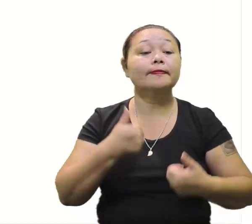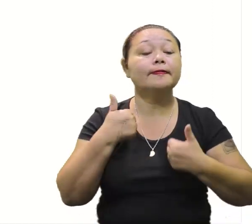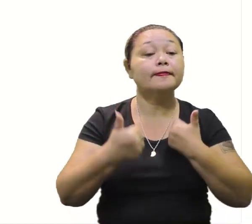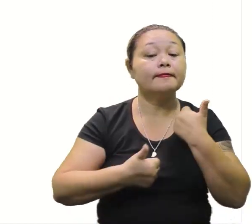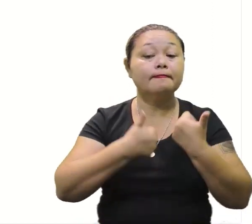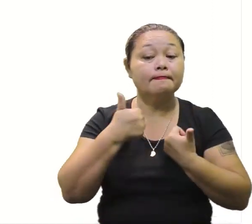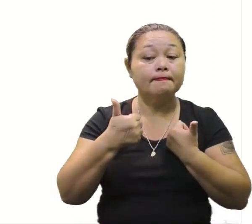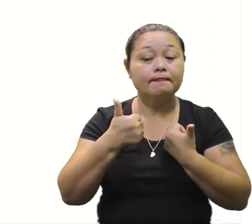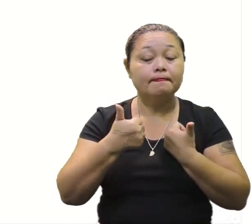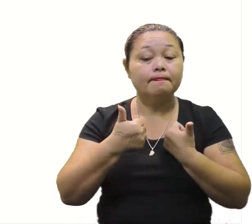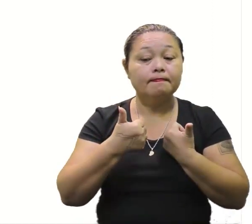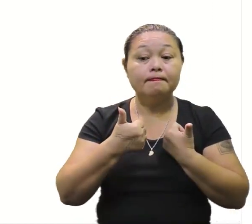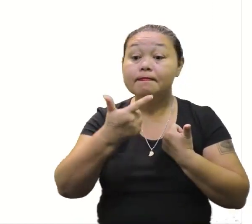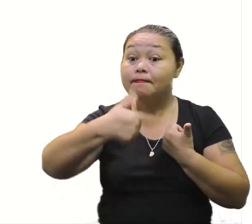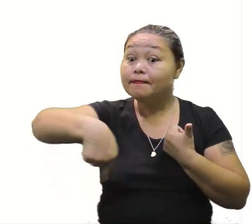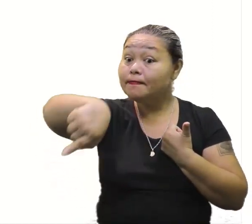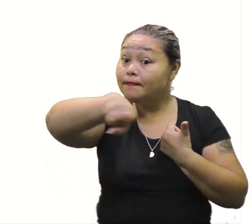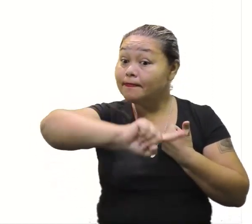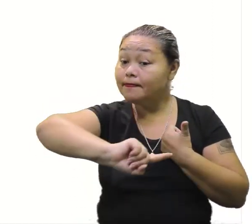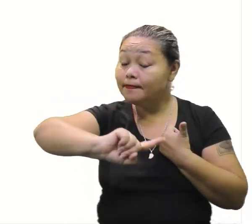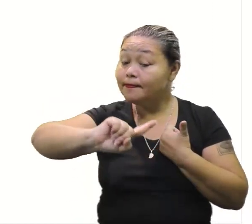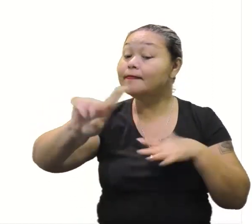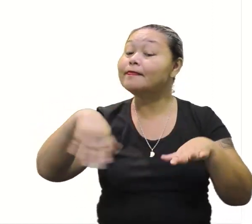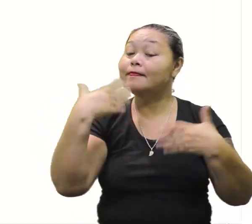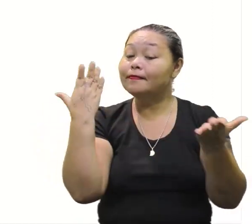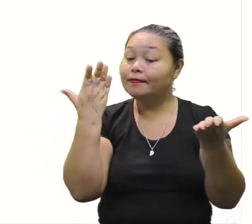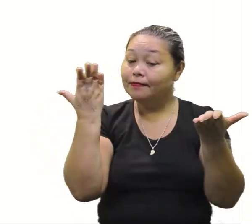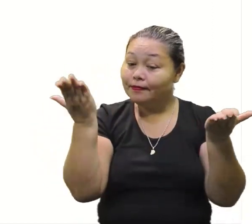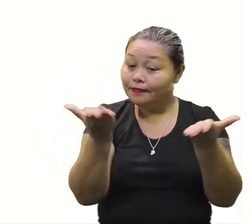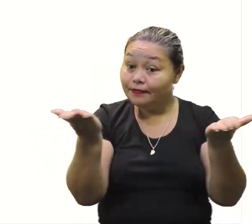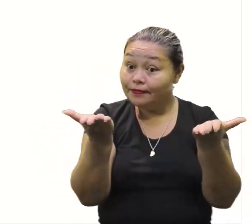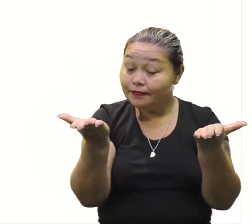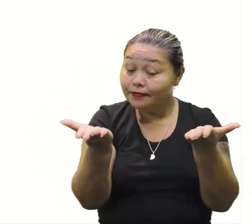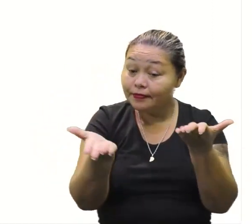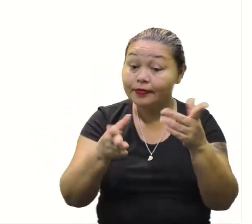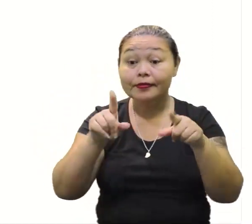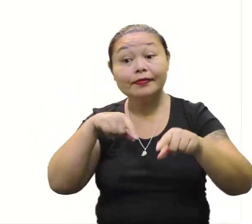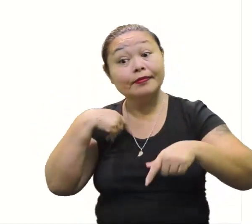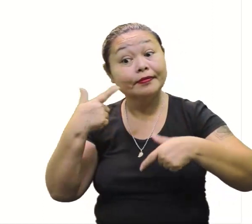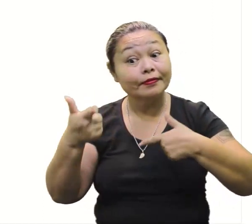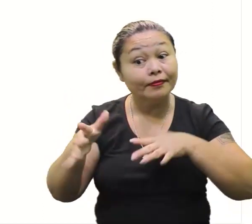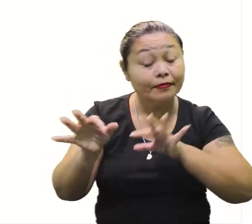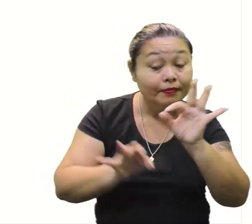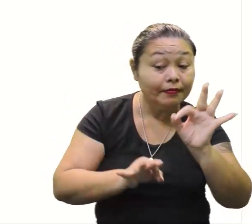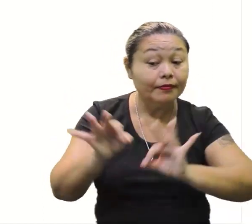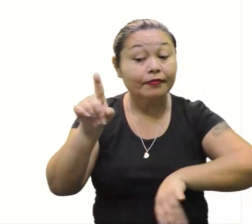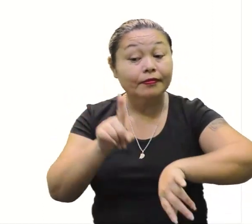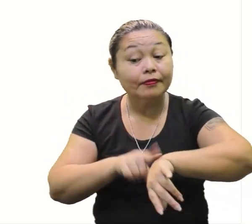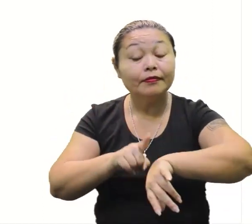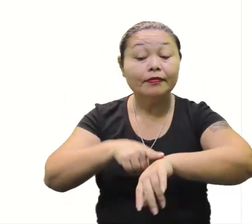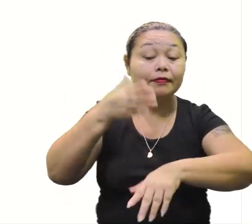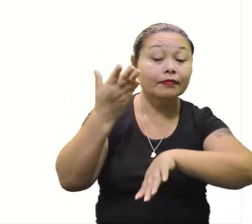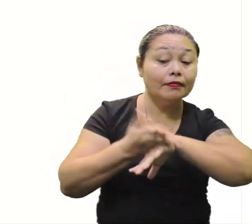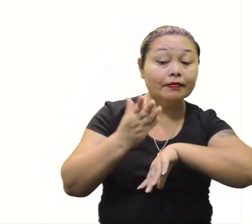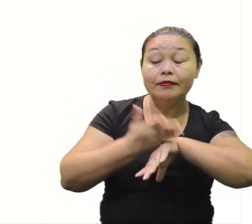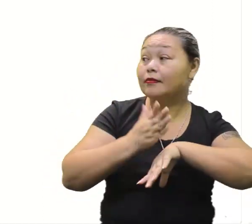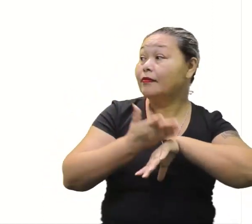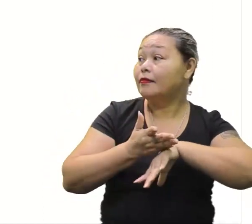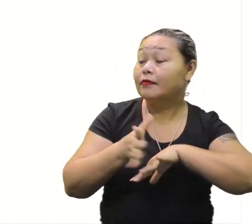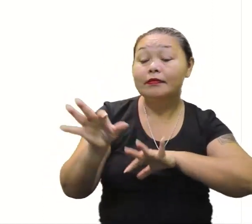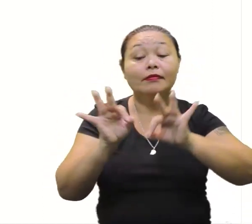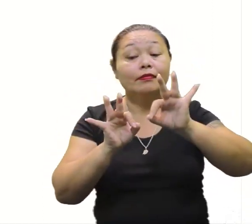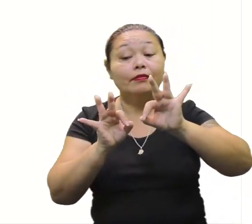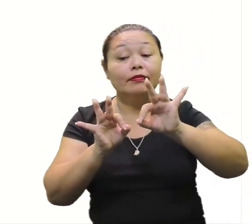Beleza. Então vamos. É com vocês, né? Então agora se preparem, que é hora de praticar. Então olha aqui...